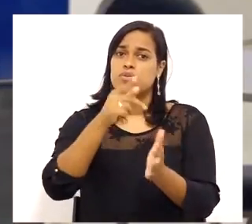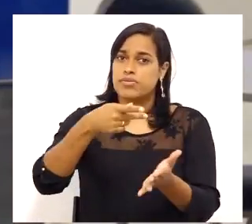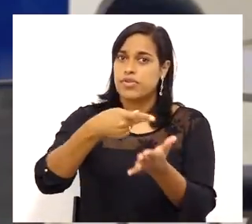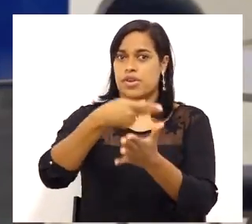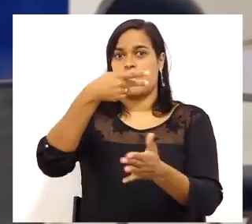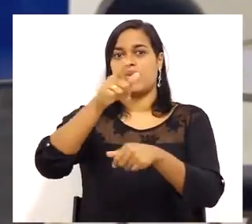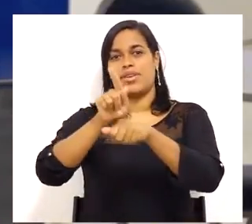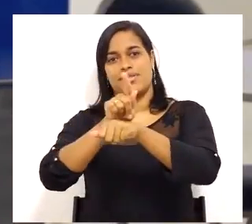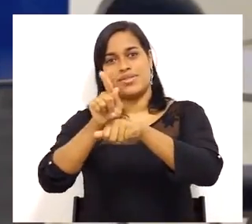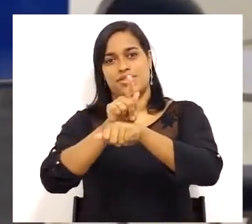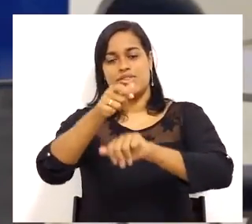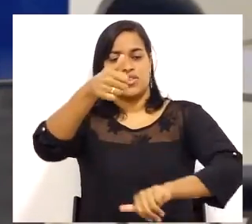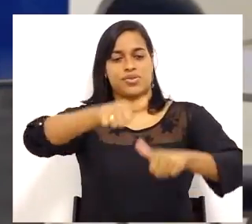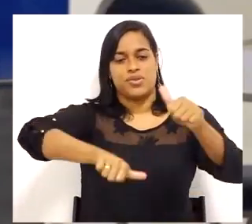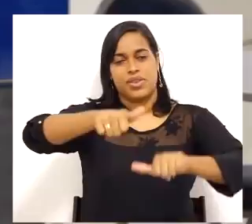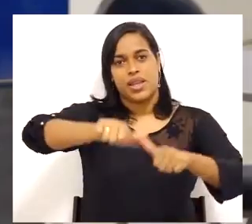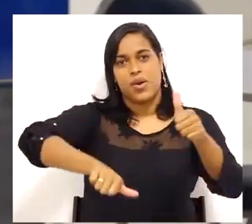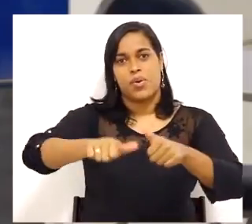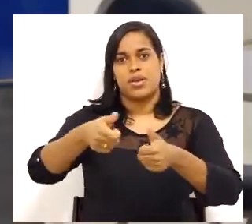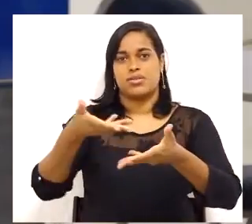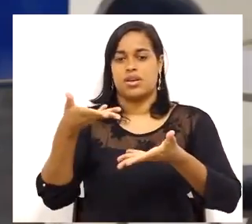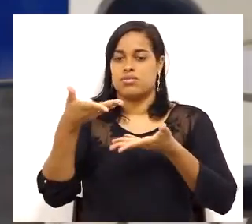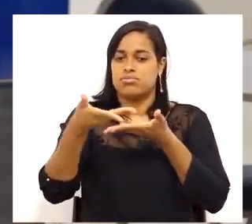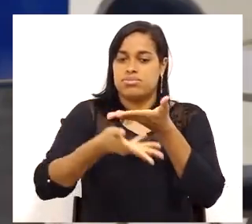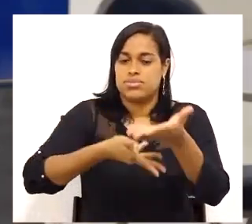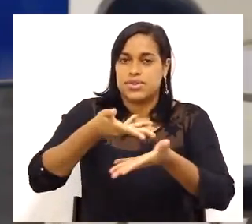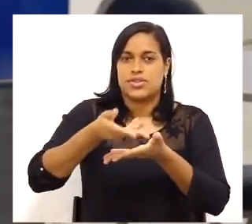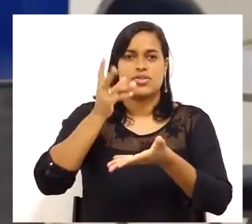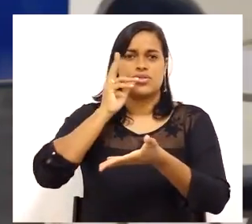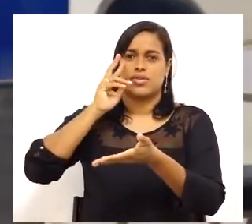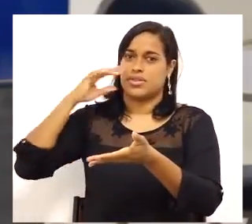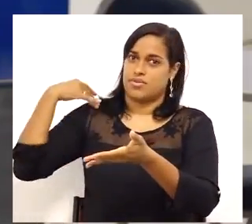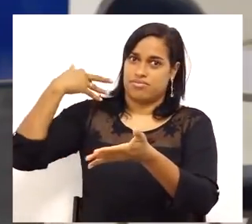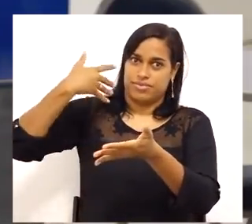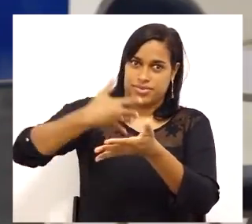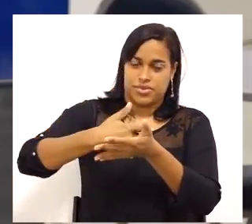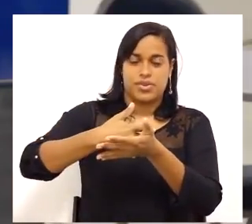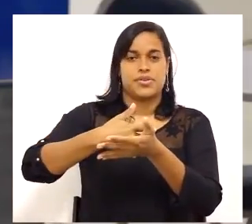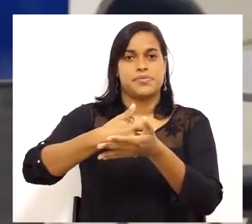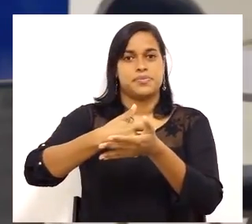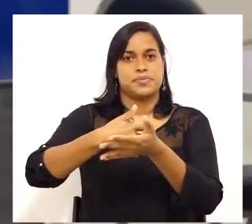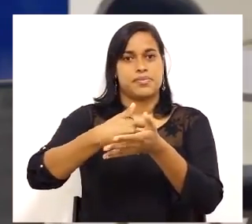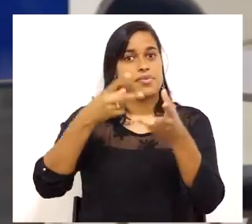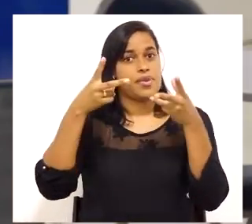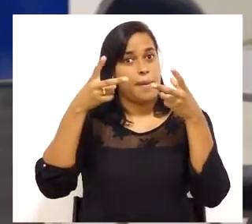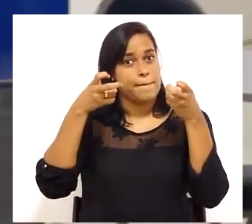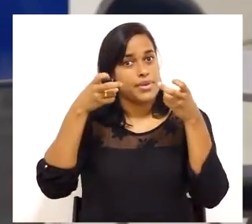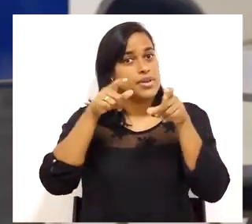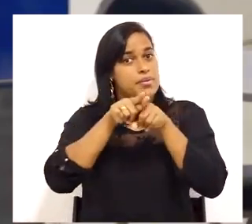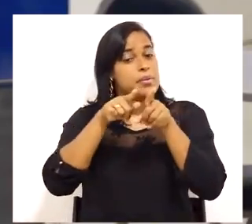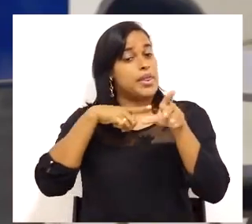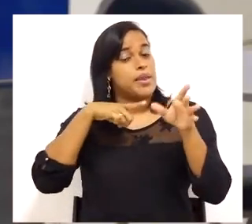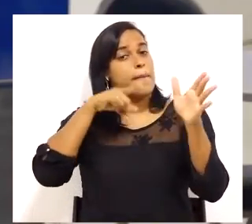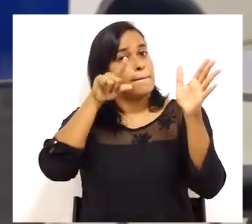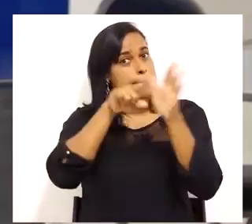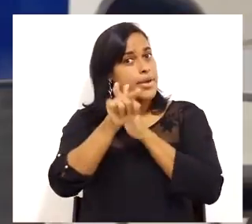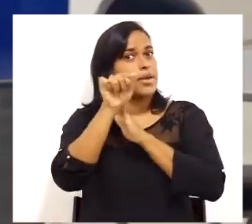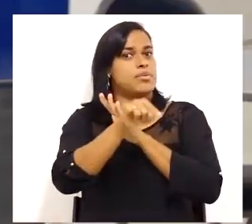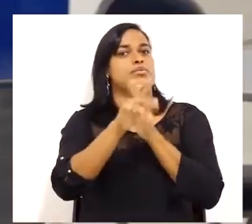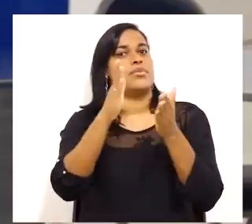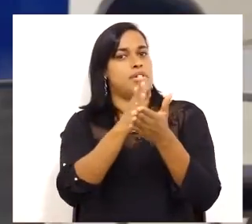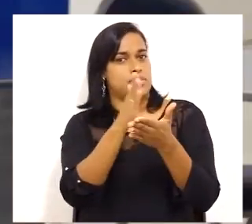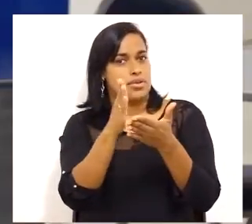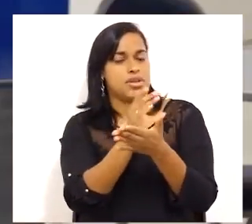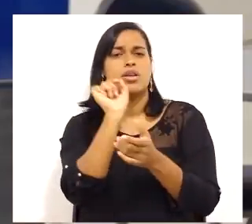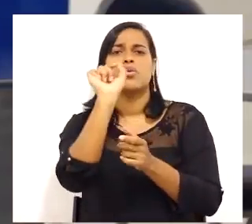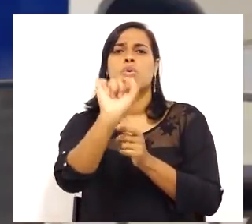gestão da qualidade total durante todo esse período. E observe que nós temos uma pergunta também lá no nosso caderno. O